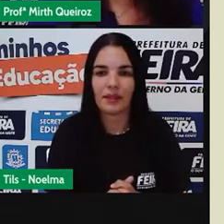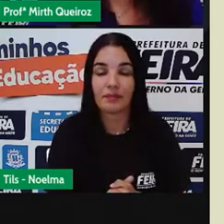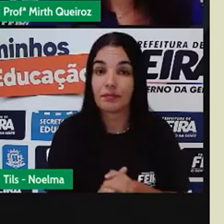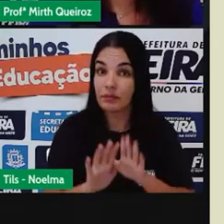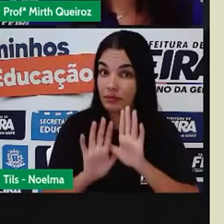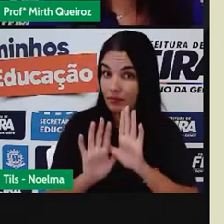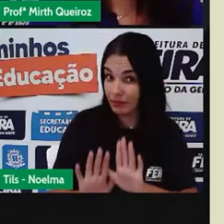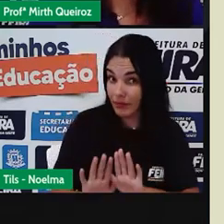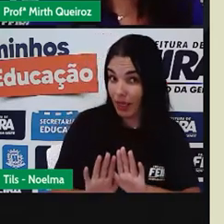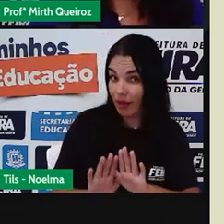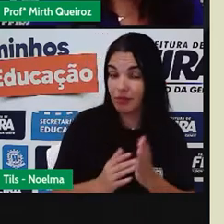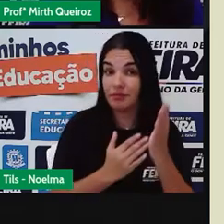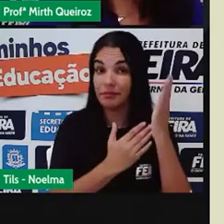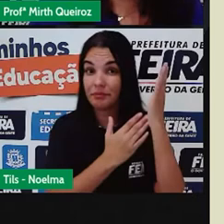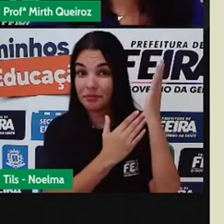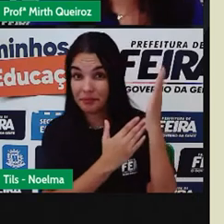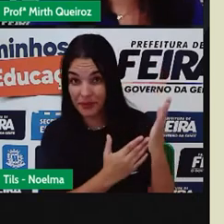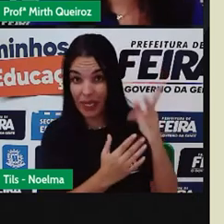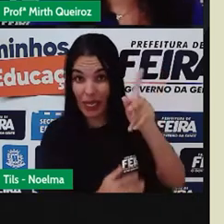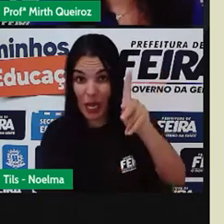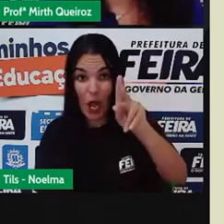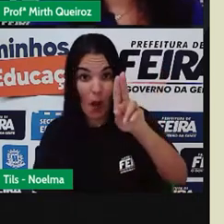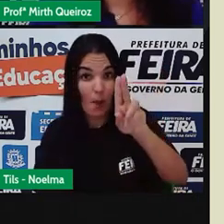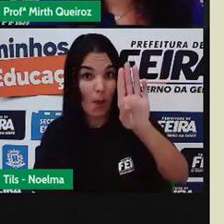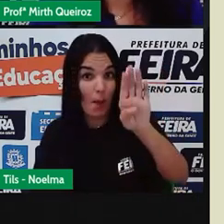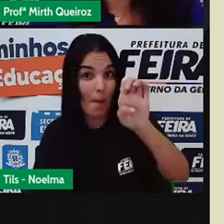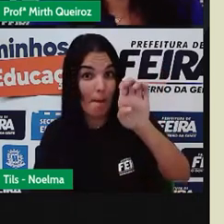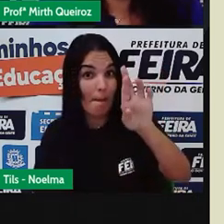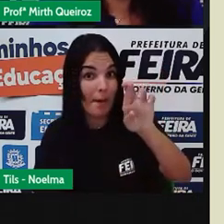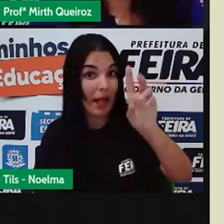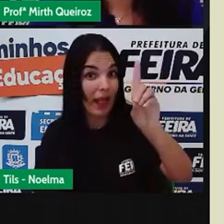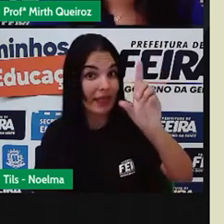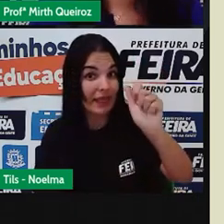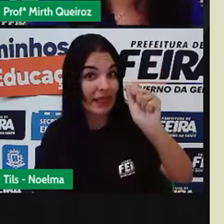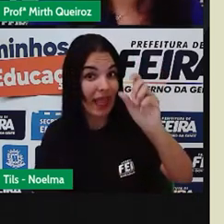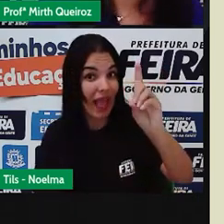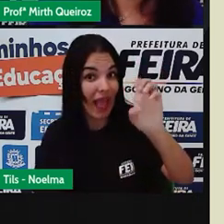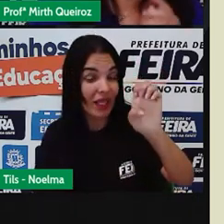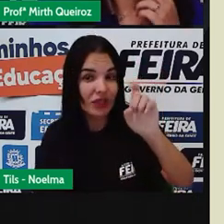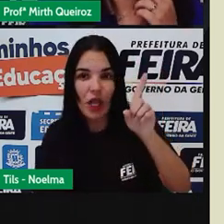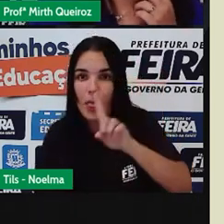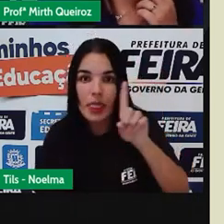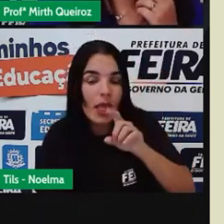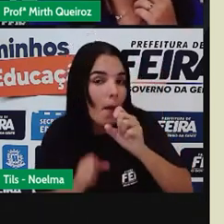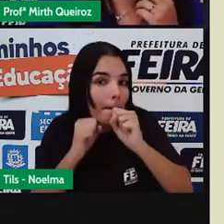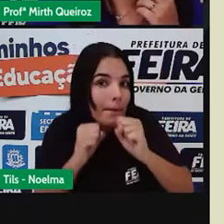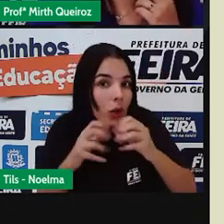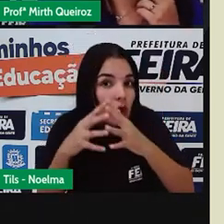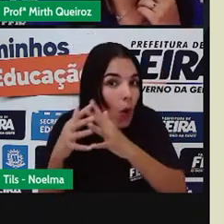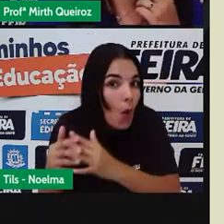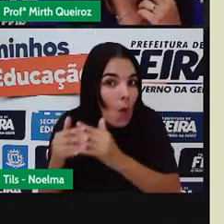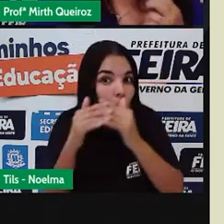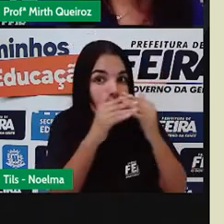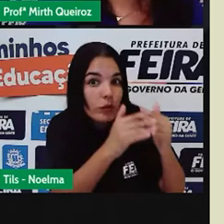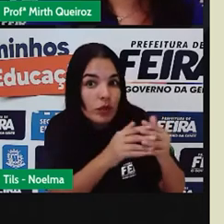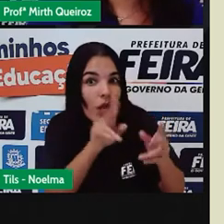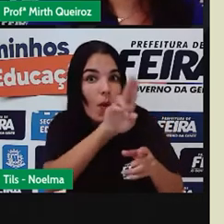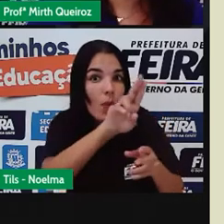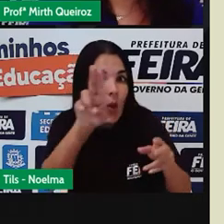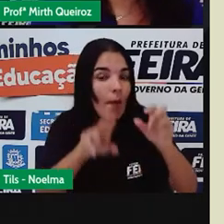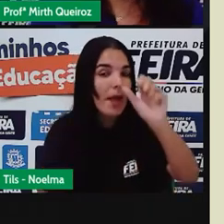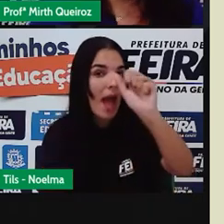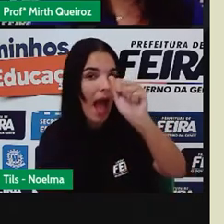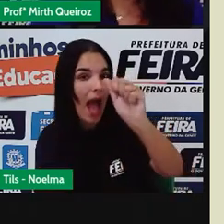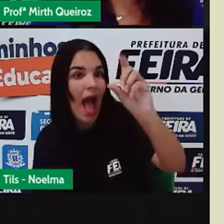Ela não deve ser confundida com o sinônimo da adolescência. Puberdade e adolescência são